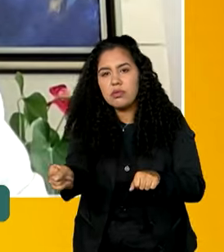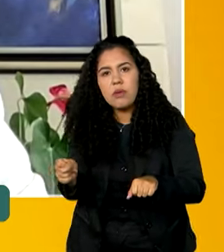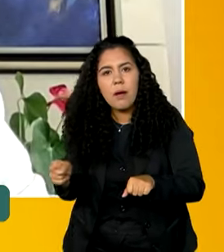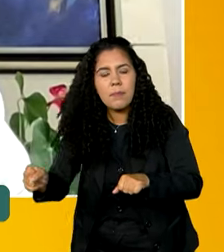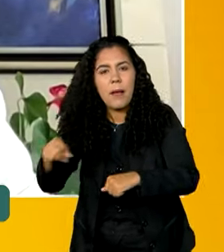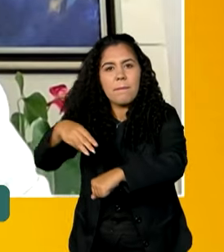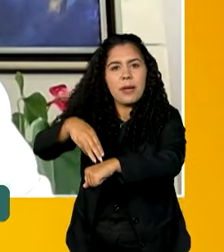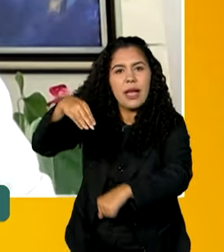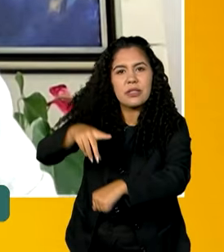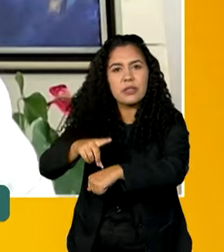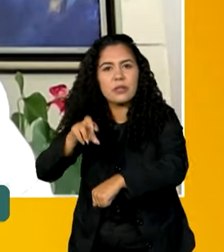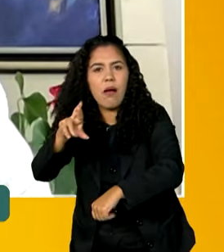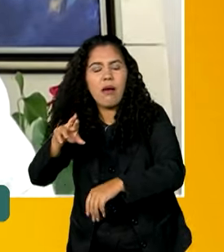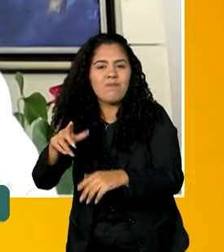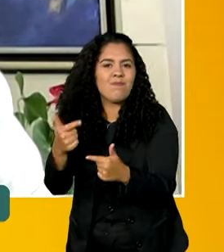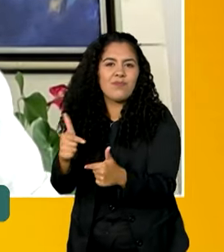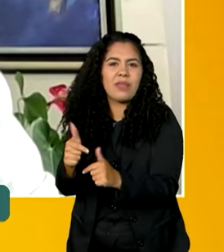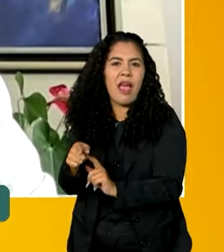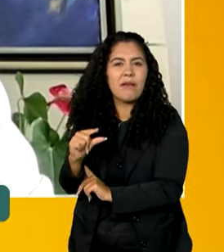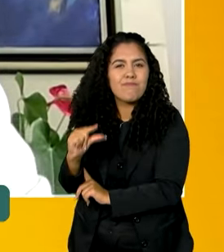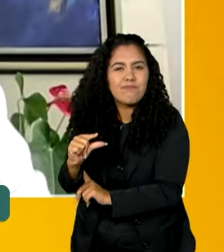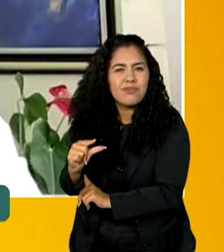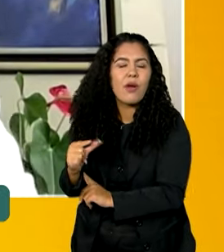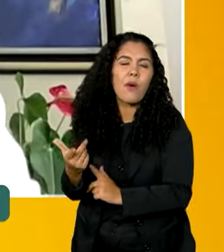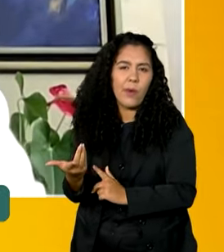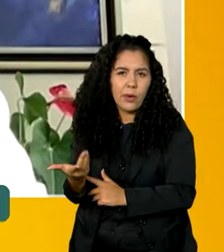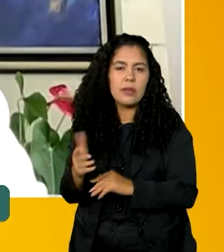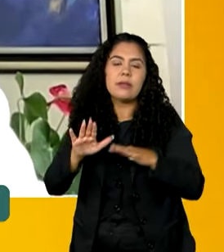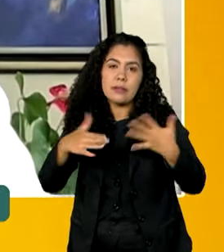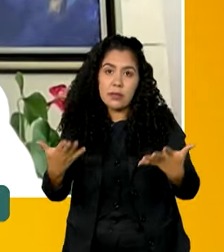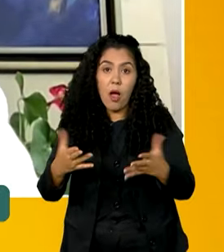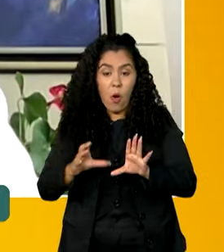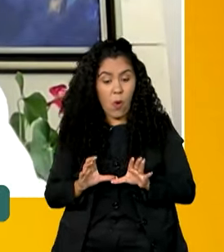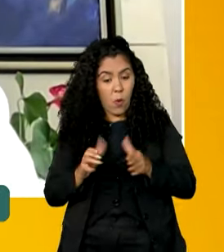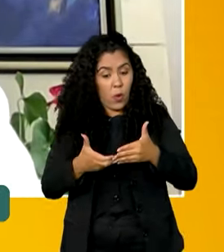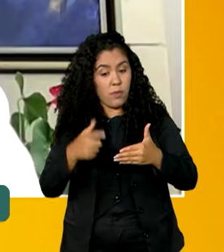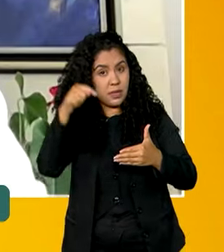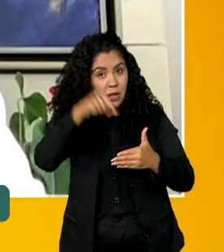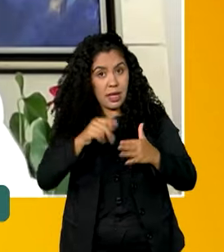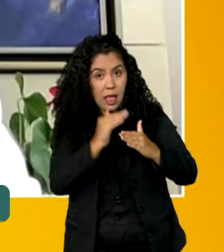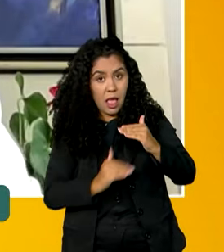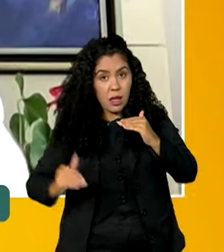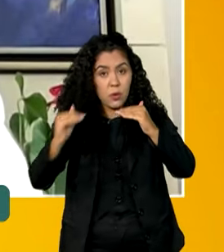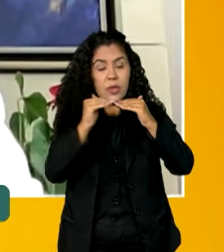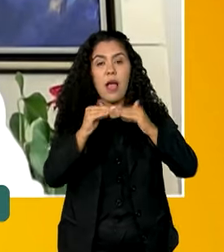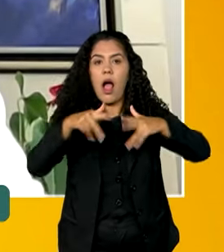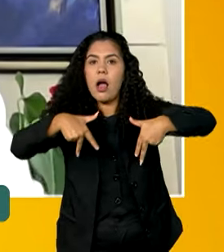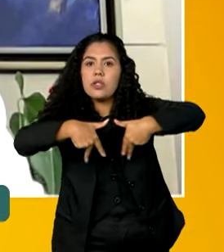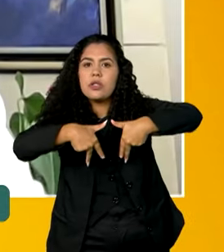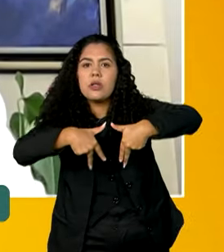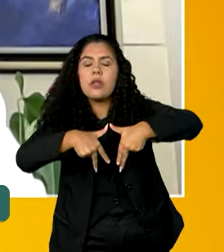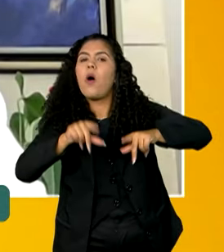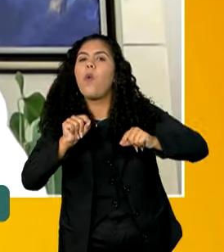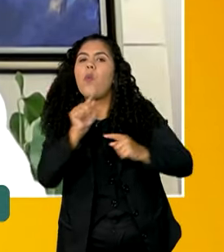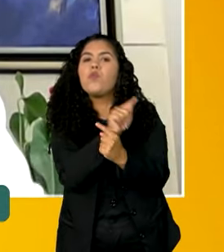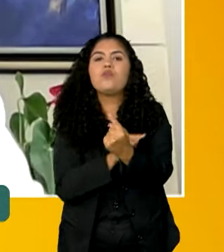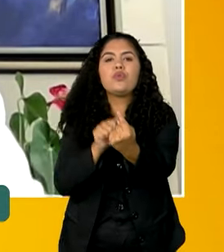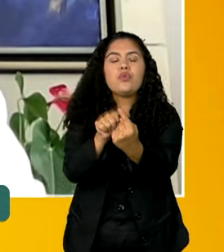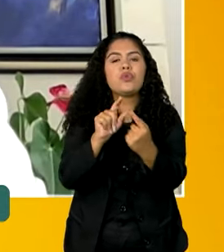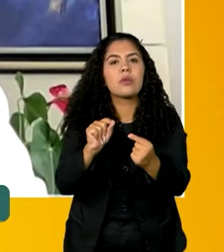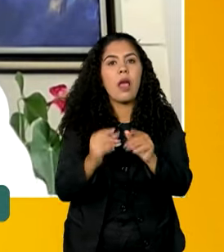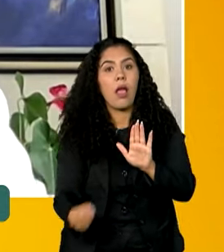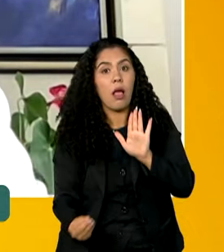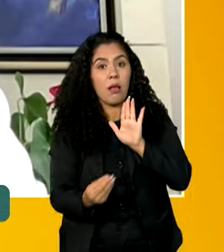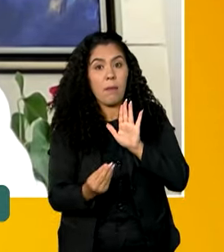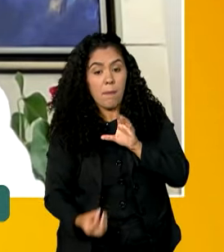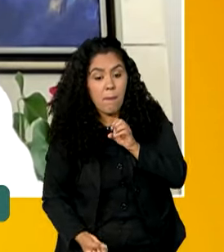-graduação, no corpo docente das universidades. Esse Comitê de Equidade de Gênero, ele pretende implantar